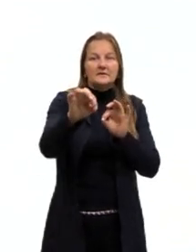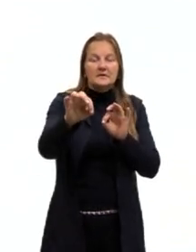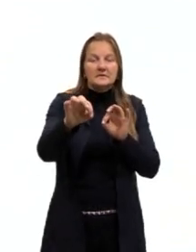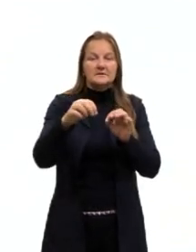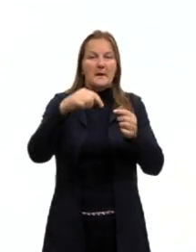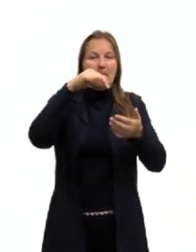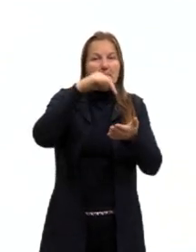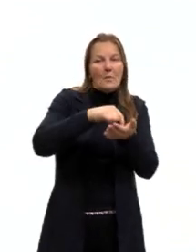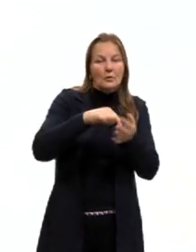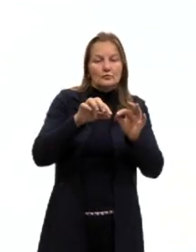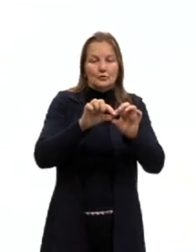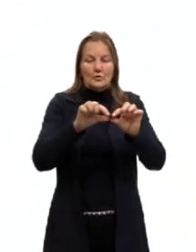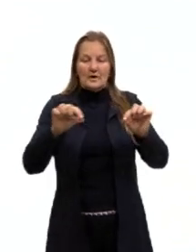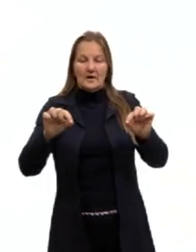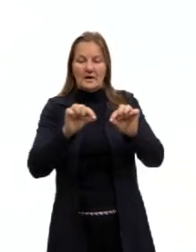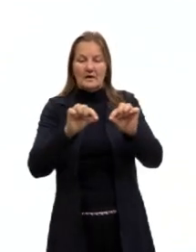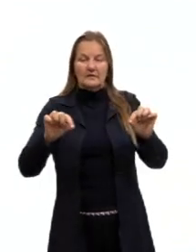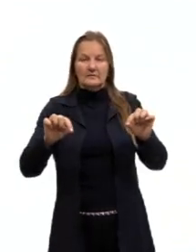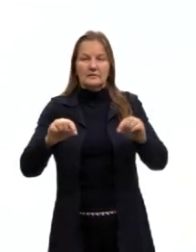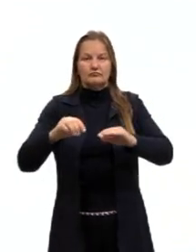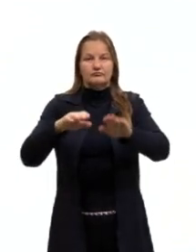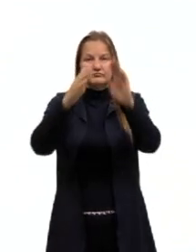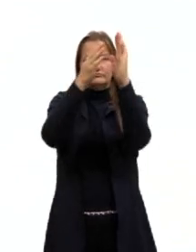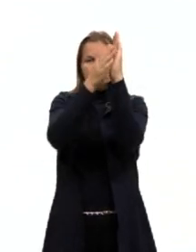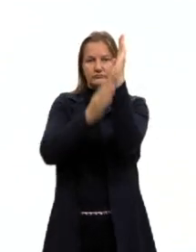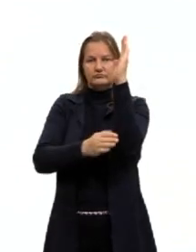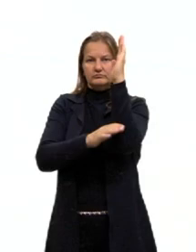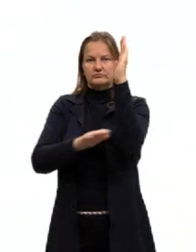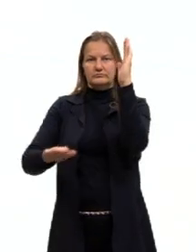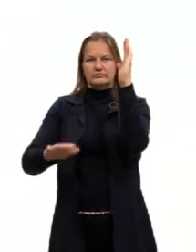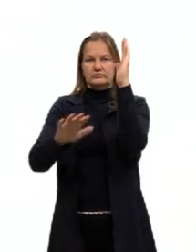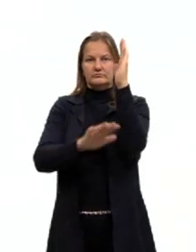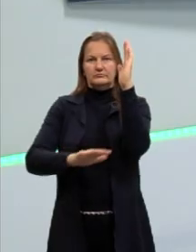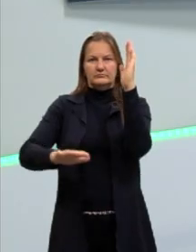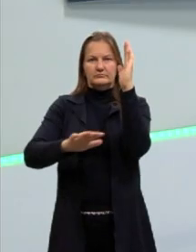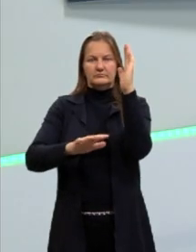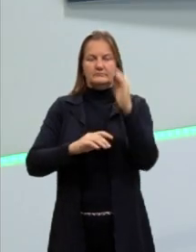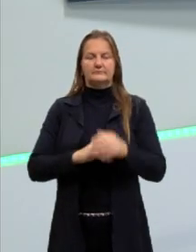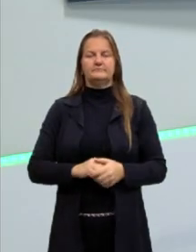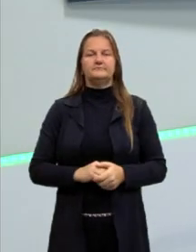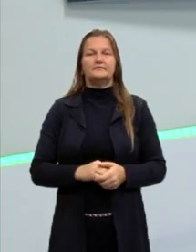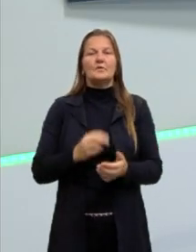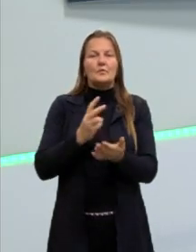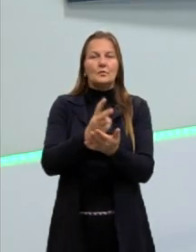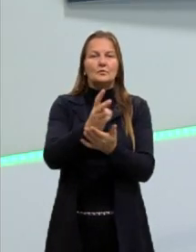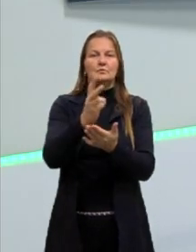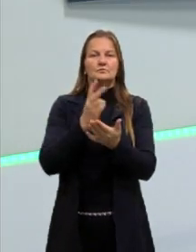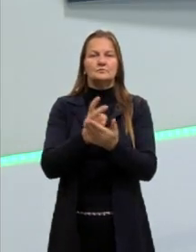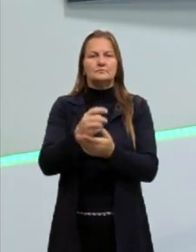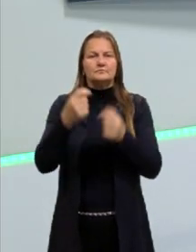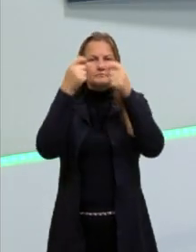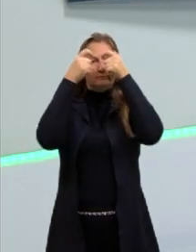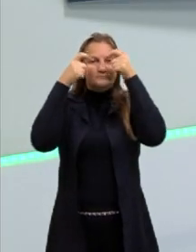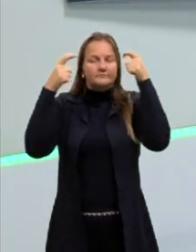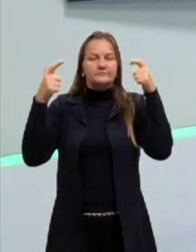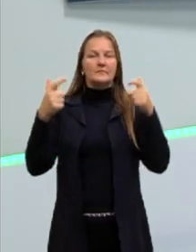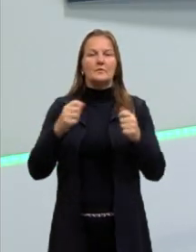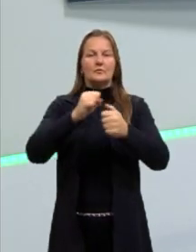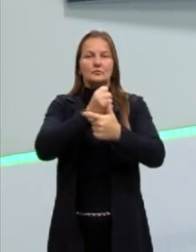pontos e retas no plano cartesiano. Então nós vamos dar continuidade nos nossos conhecimentos